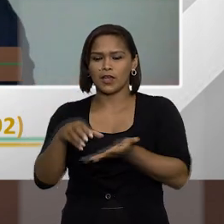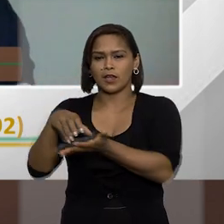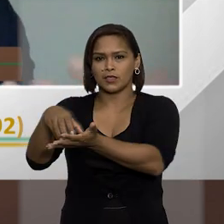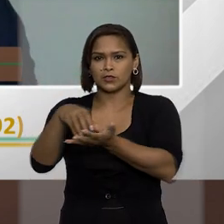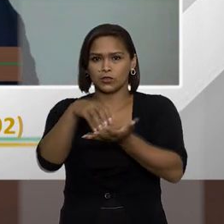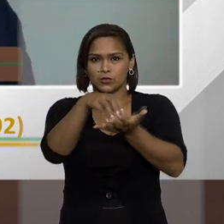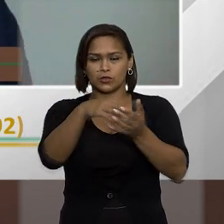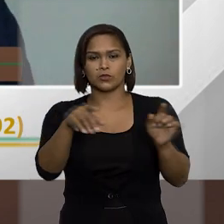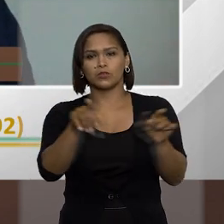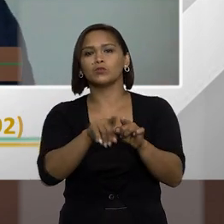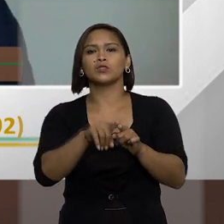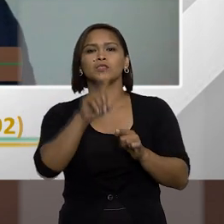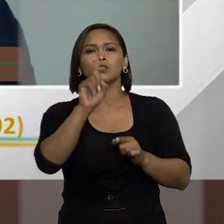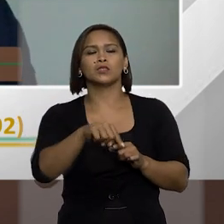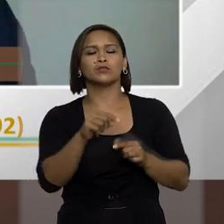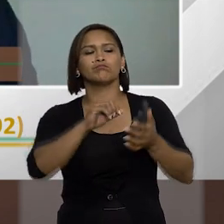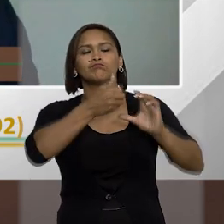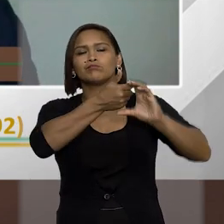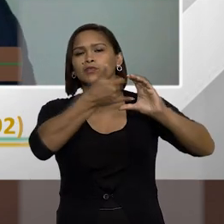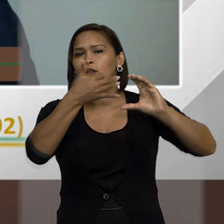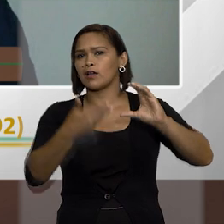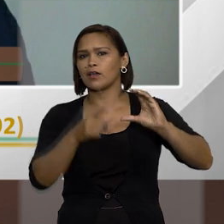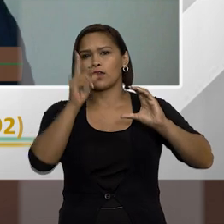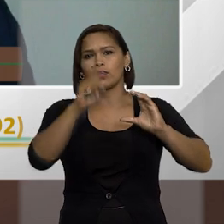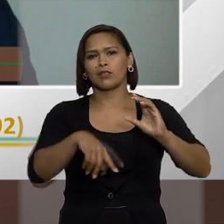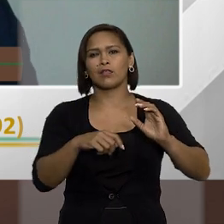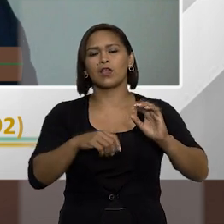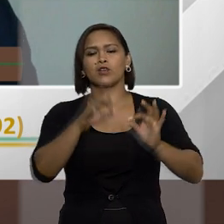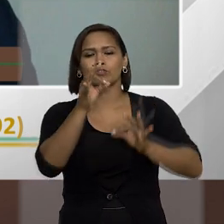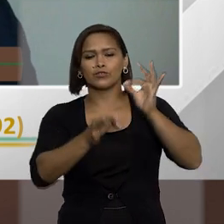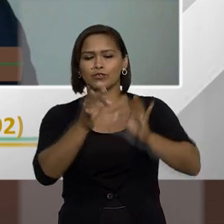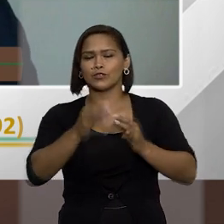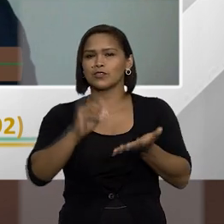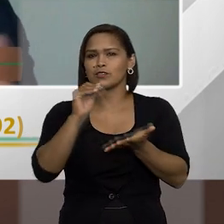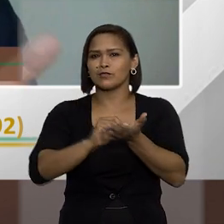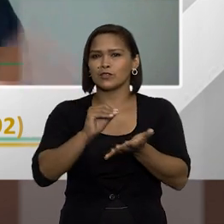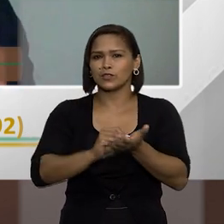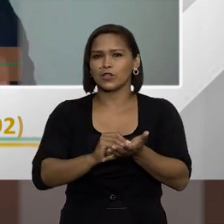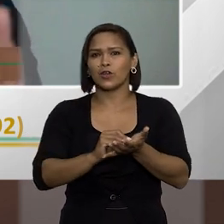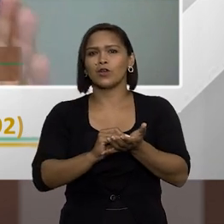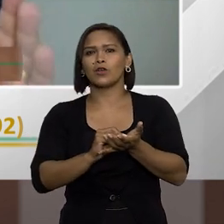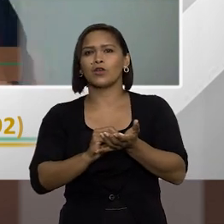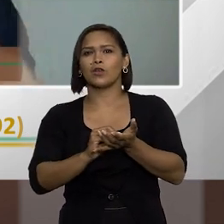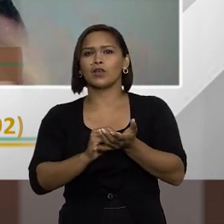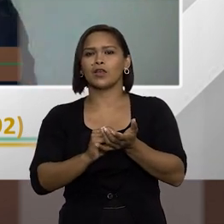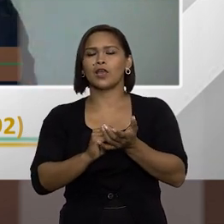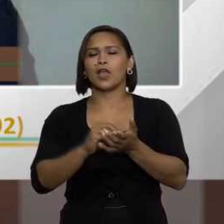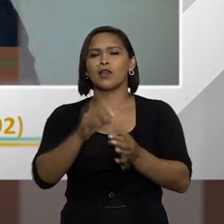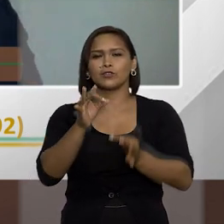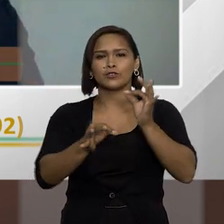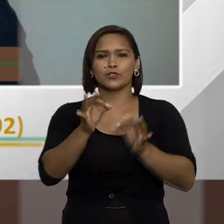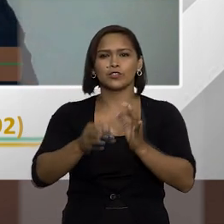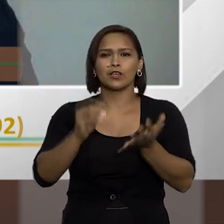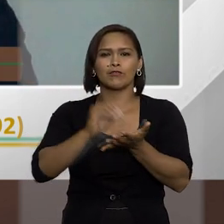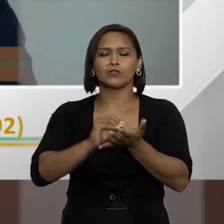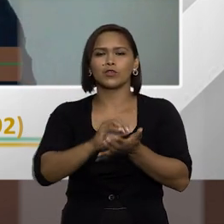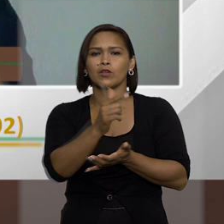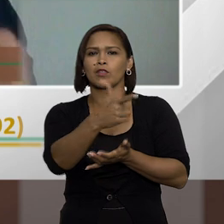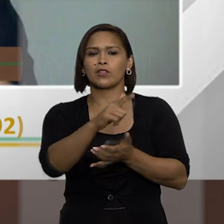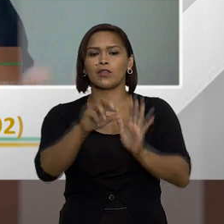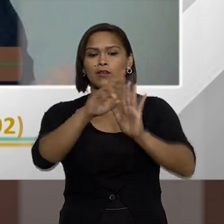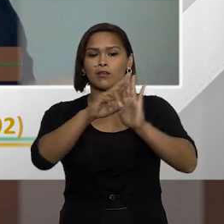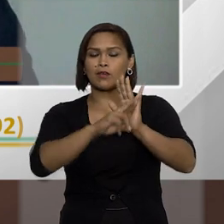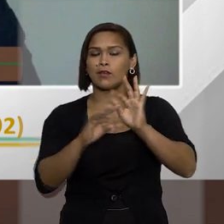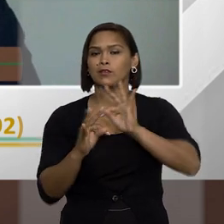esferas e isso não caracterize uma injustiça, não caracterize, o termo técnico é o bis in idem. Então,